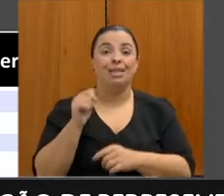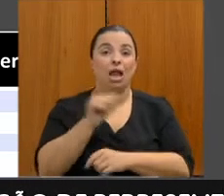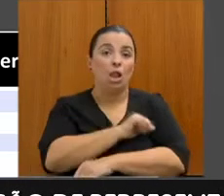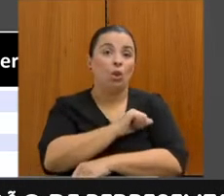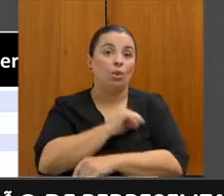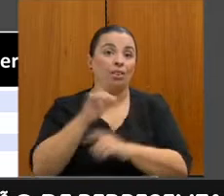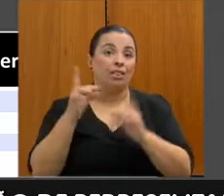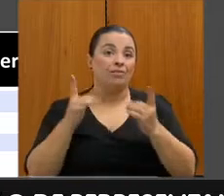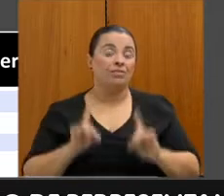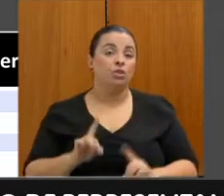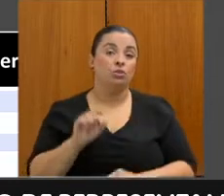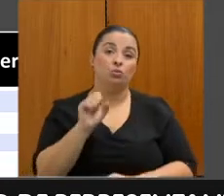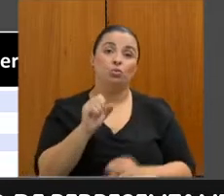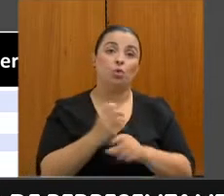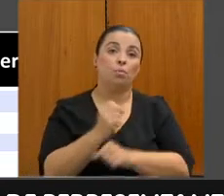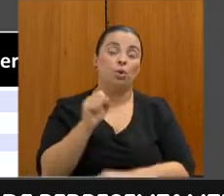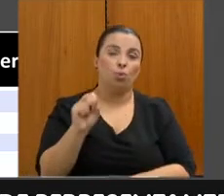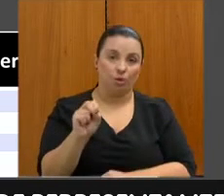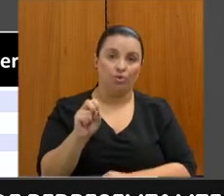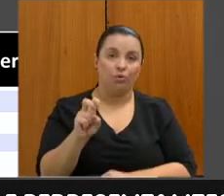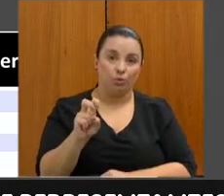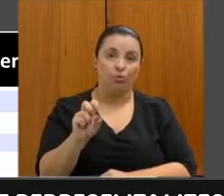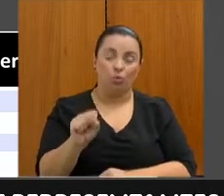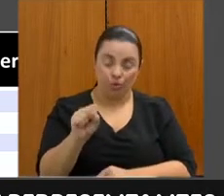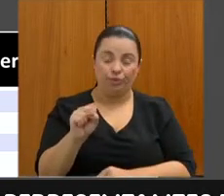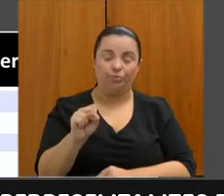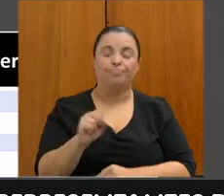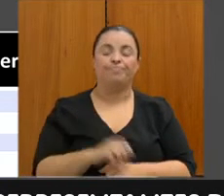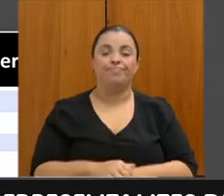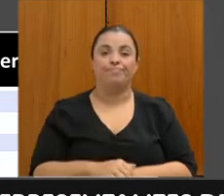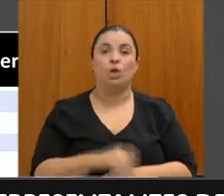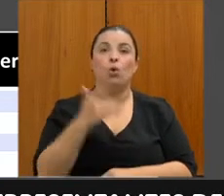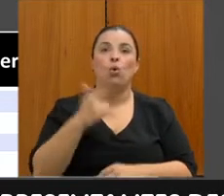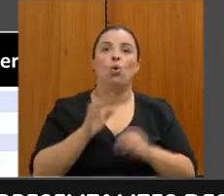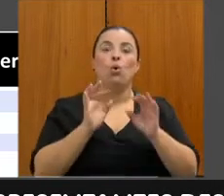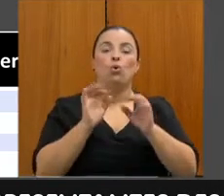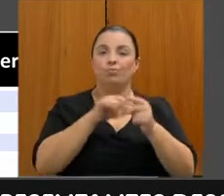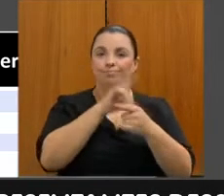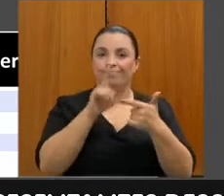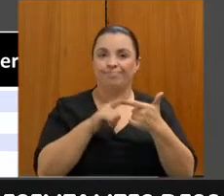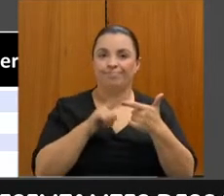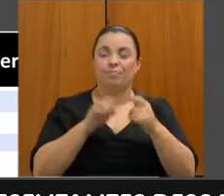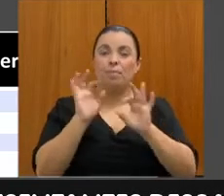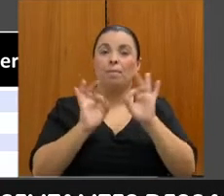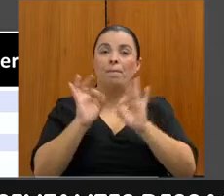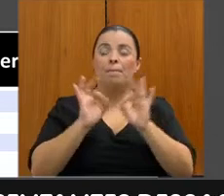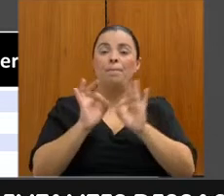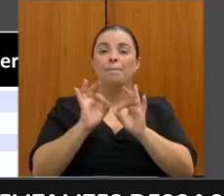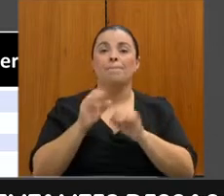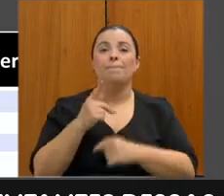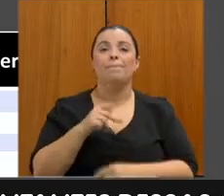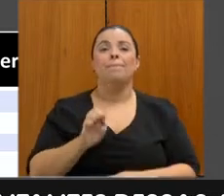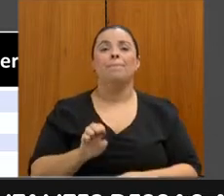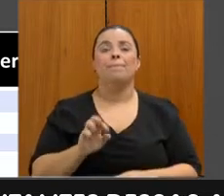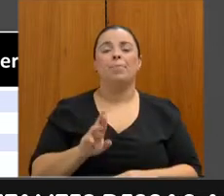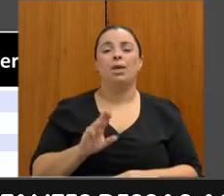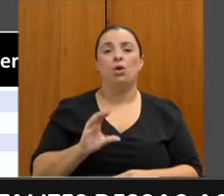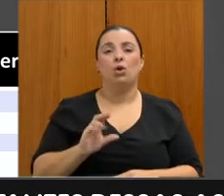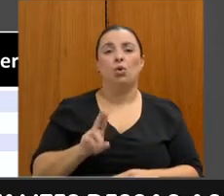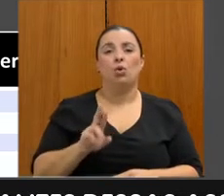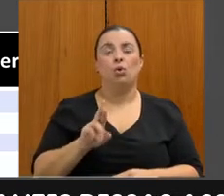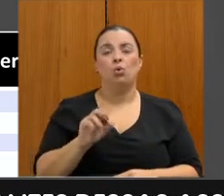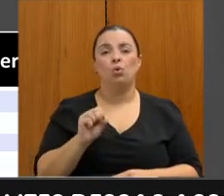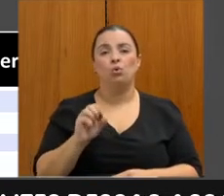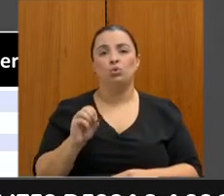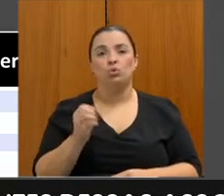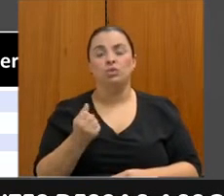Trajeto Renda, que compõe, com outras ações, o programa Percursos Gerais, tem como objetivo promover a formação profissional que incentive o trabalho e a geração